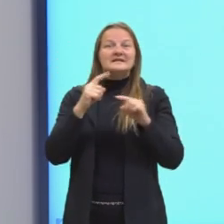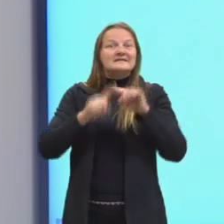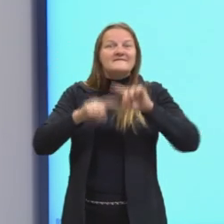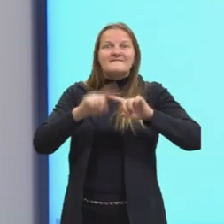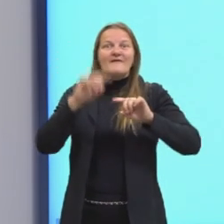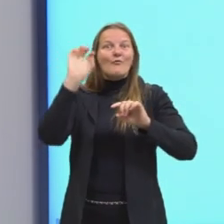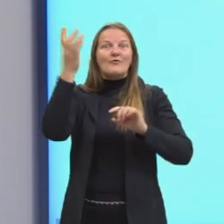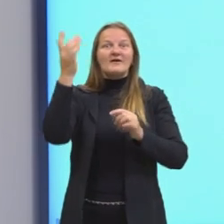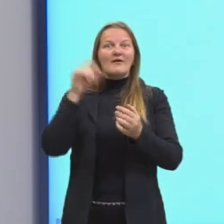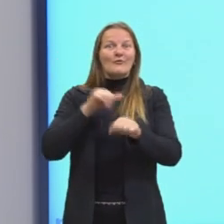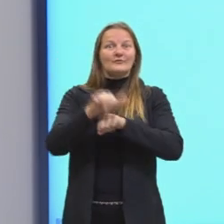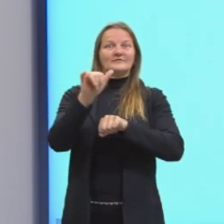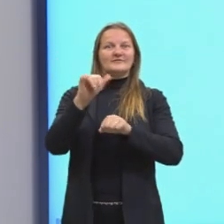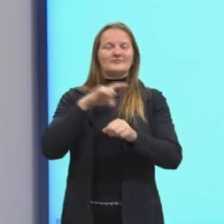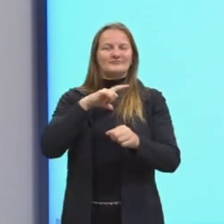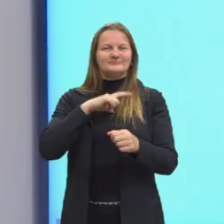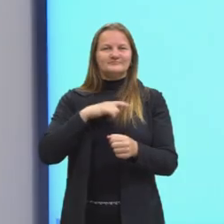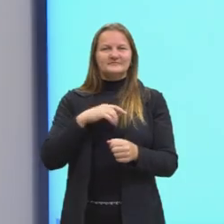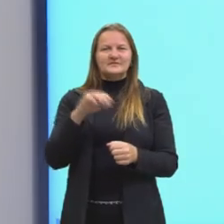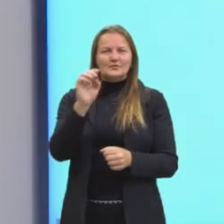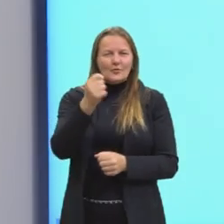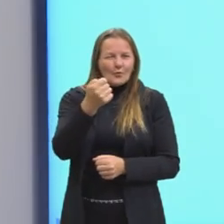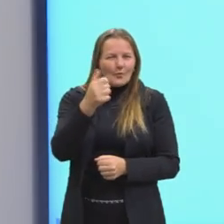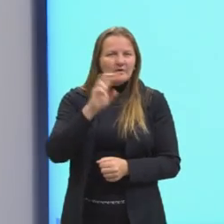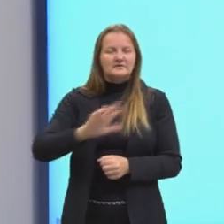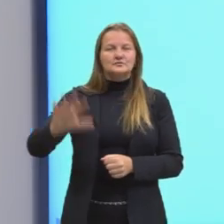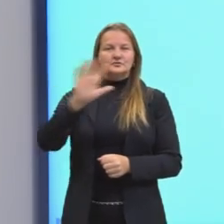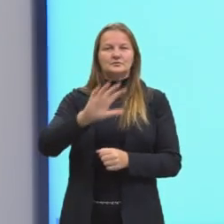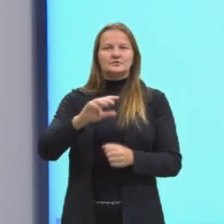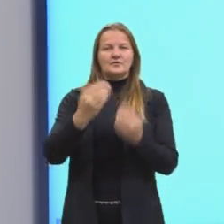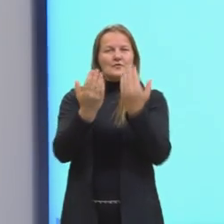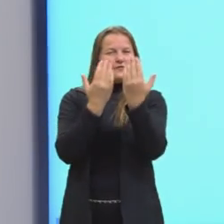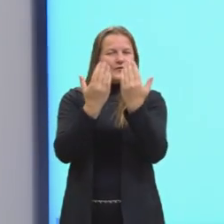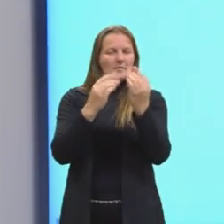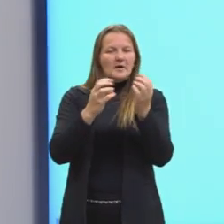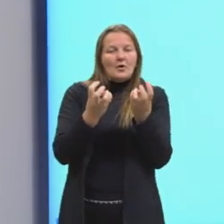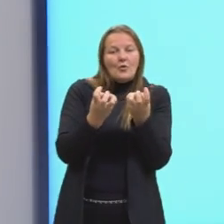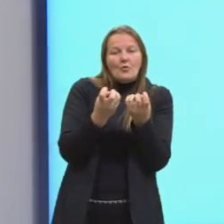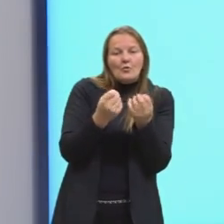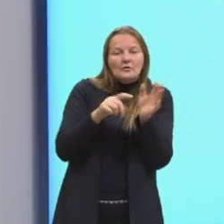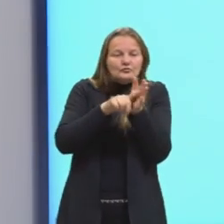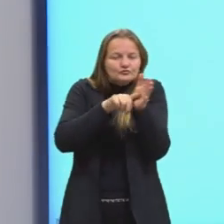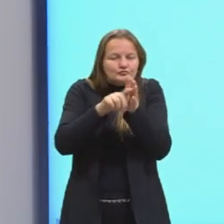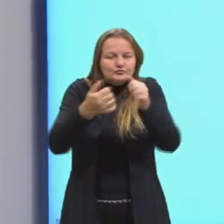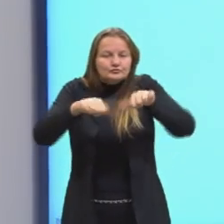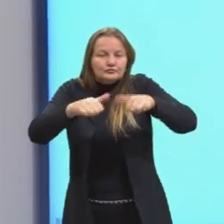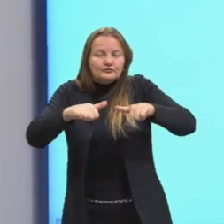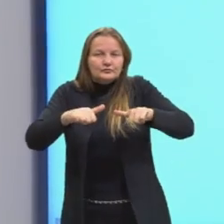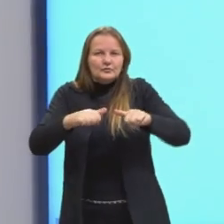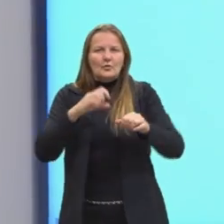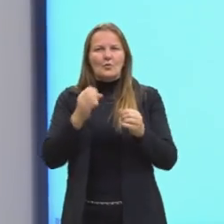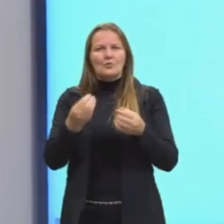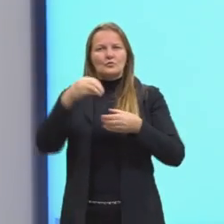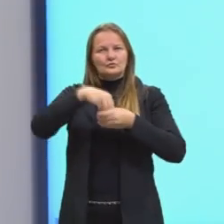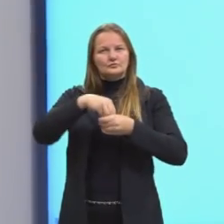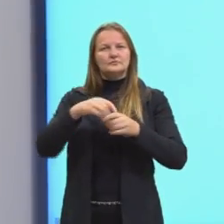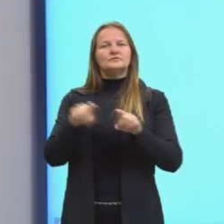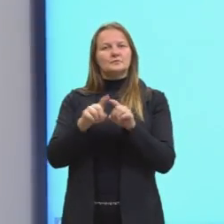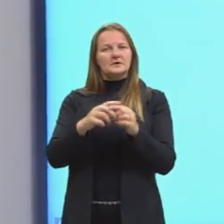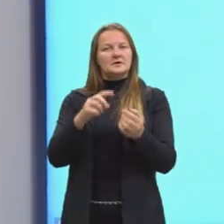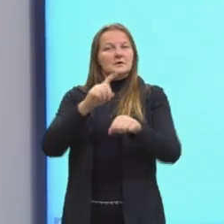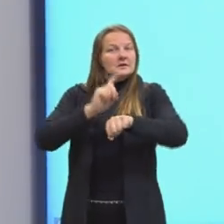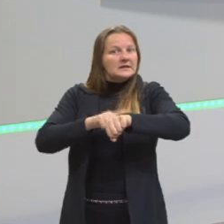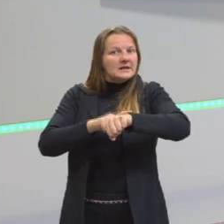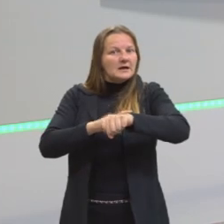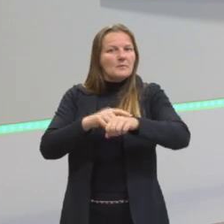fenômenos. Eles geralmente comparam informações qualitativas e quantitativas, podendo envolver também o tempo